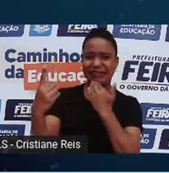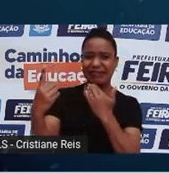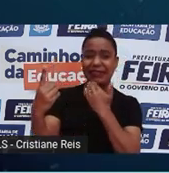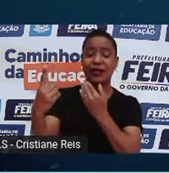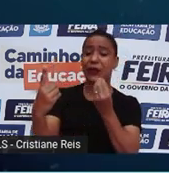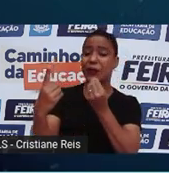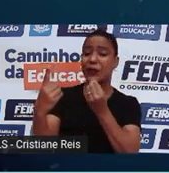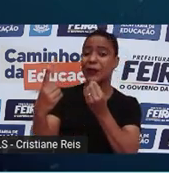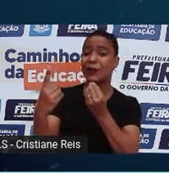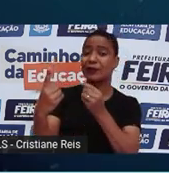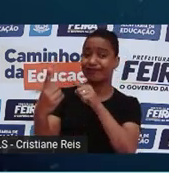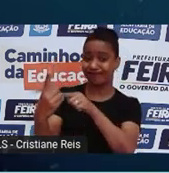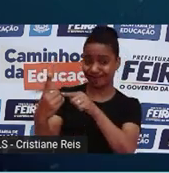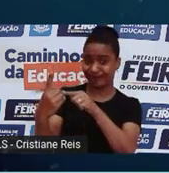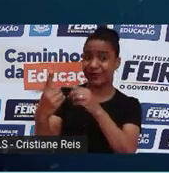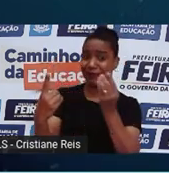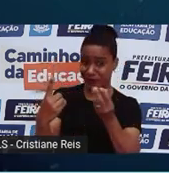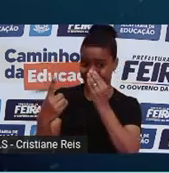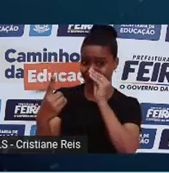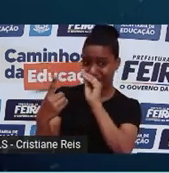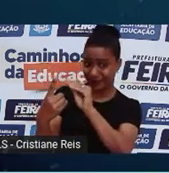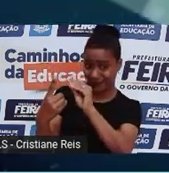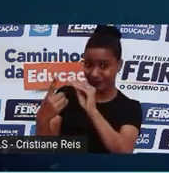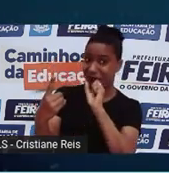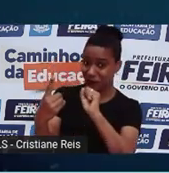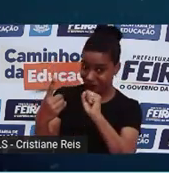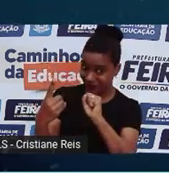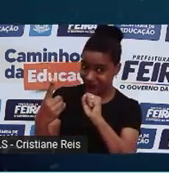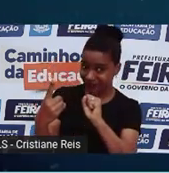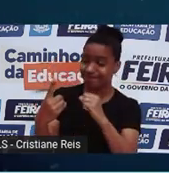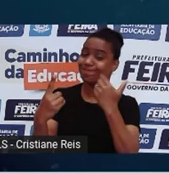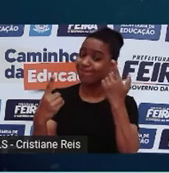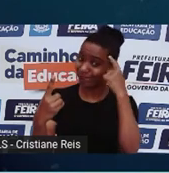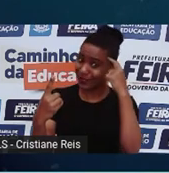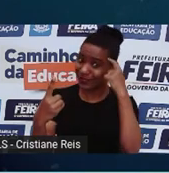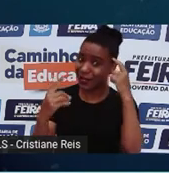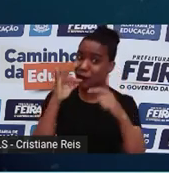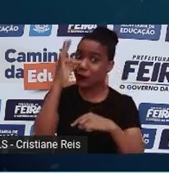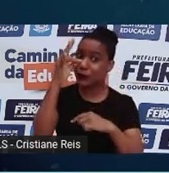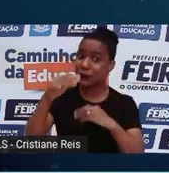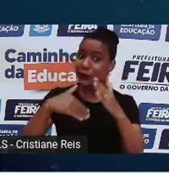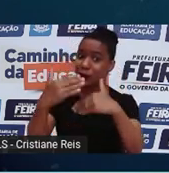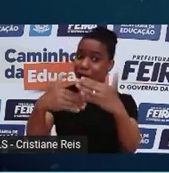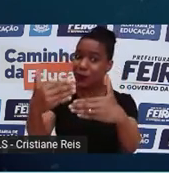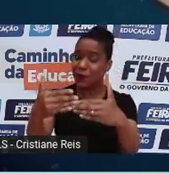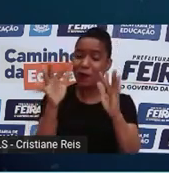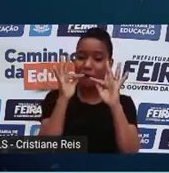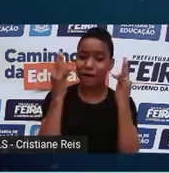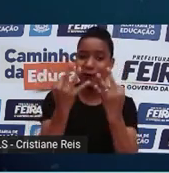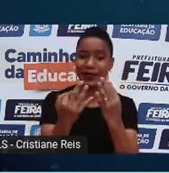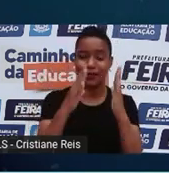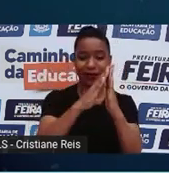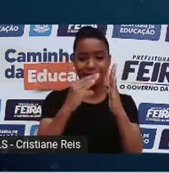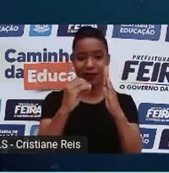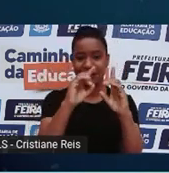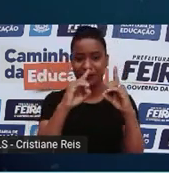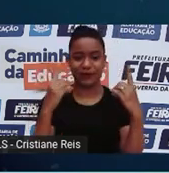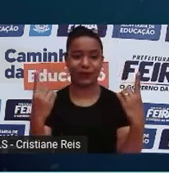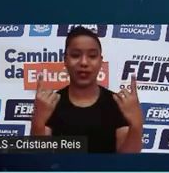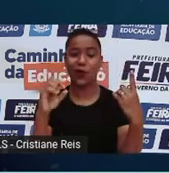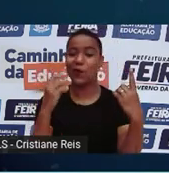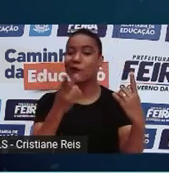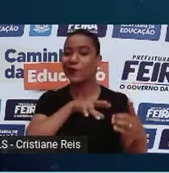Quem ia ser o responsável por isso? E você já parou para pensar também que clonar é um familiar ou até mesmo um bichinho de estimação?